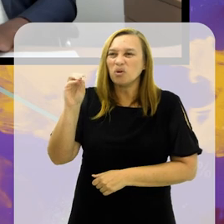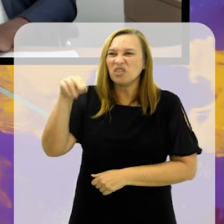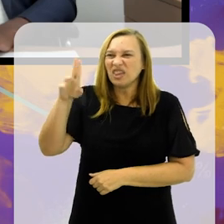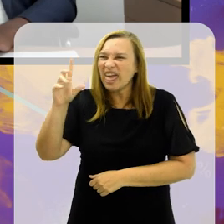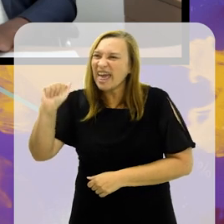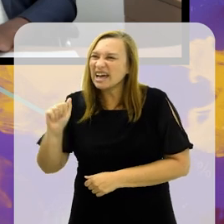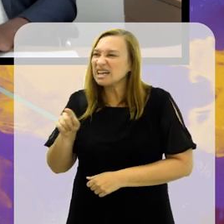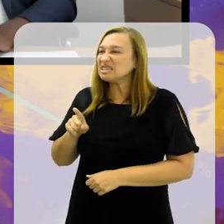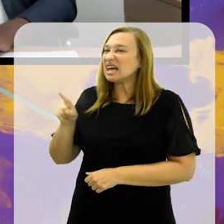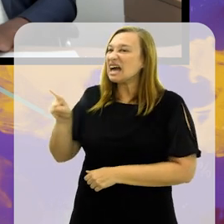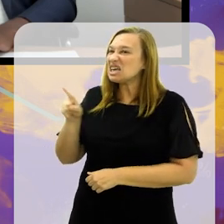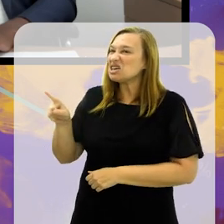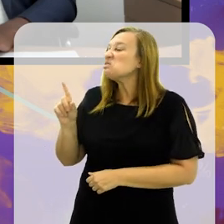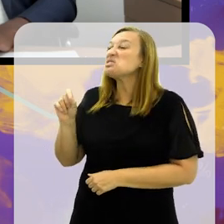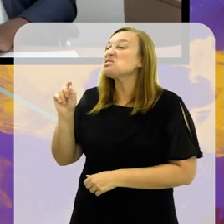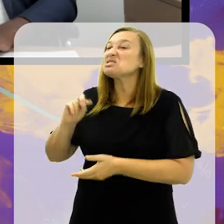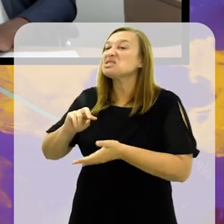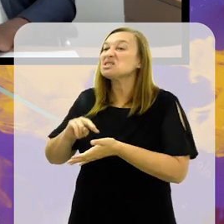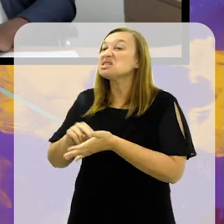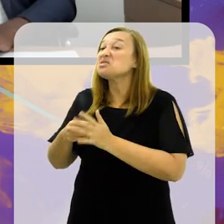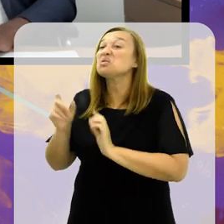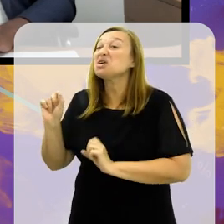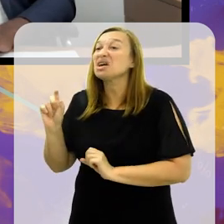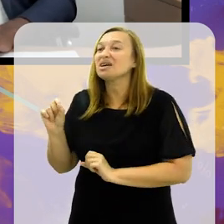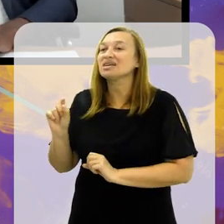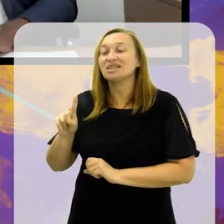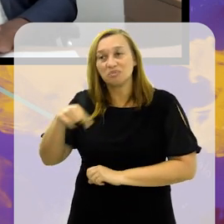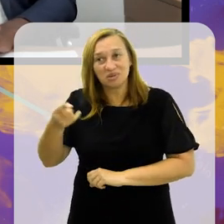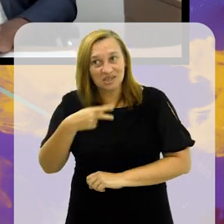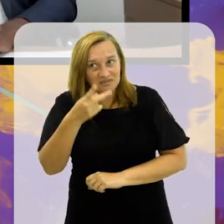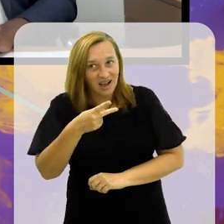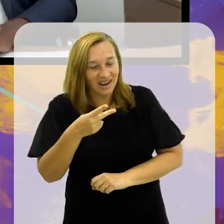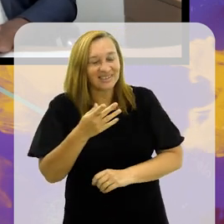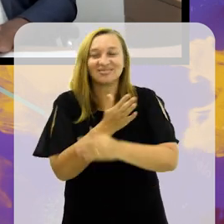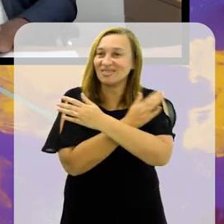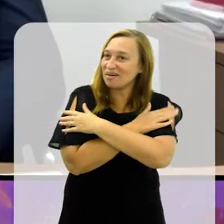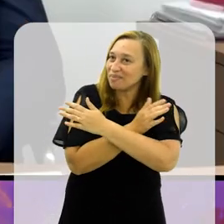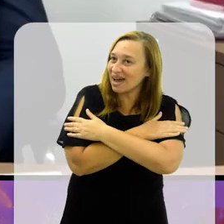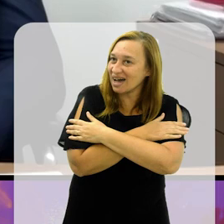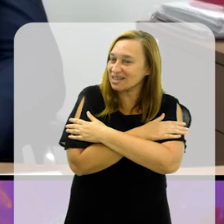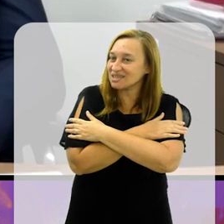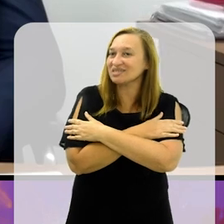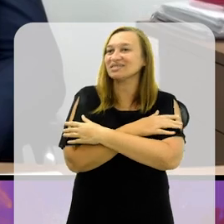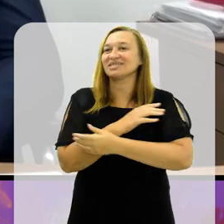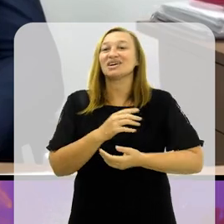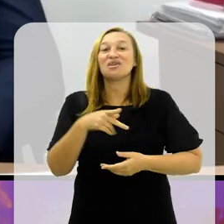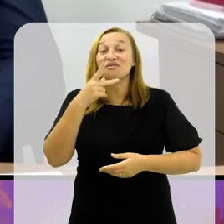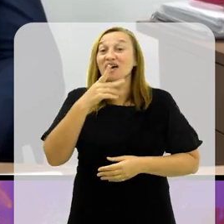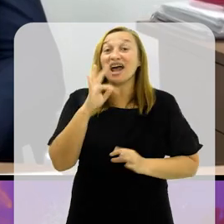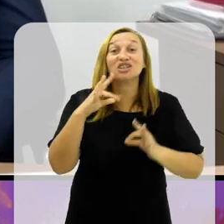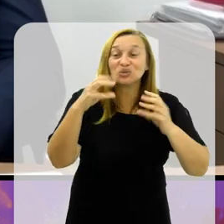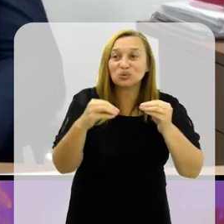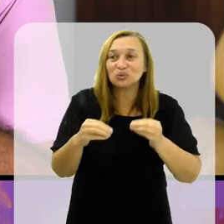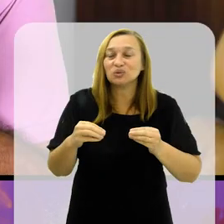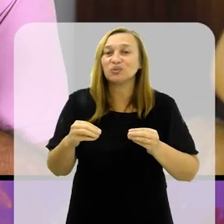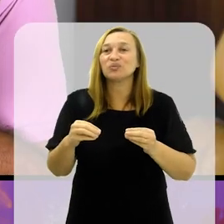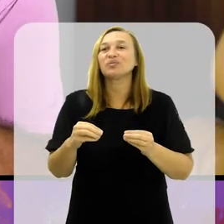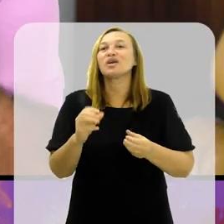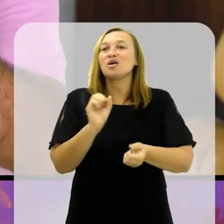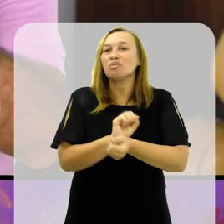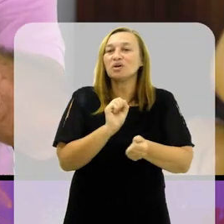do teu lado direito, mas já já no Arena Esportiva. Combinado? Combinado aí? Um abraço, querido. Te conto tudo.